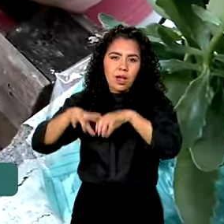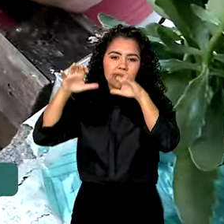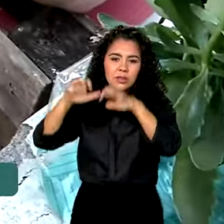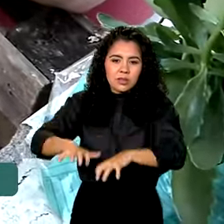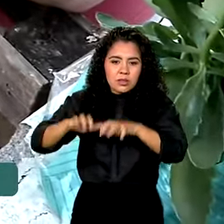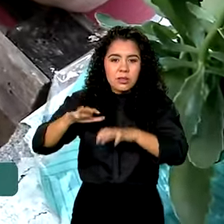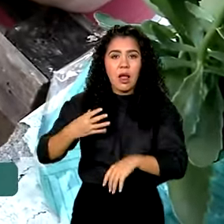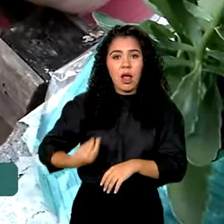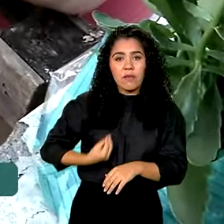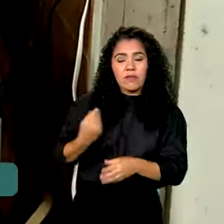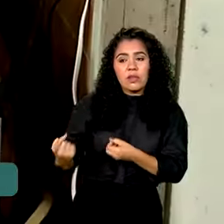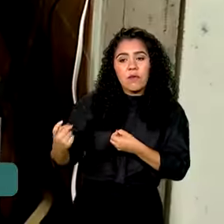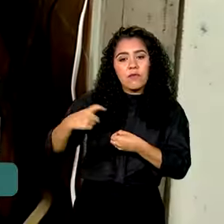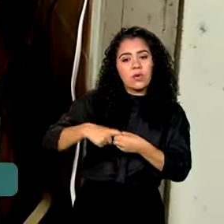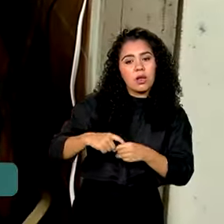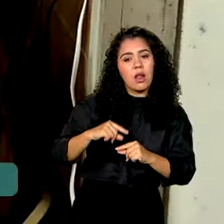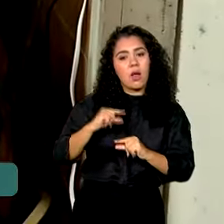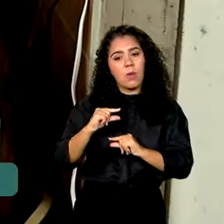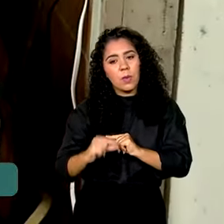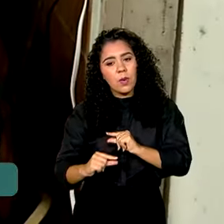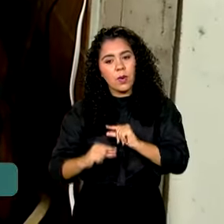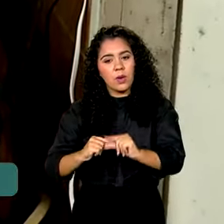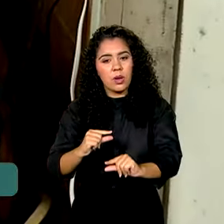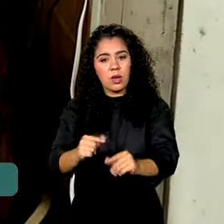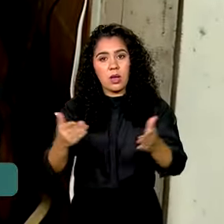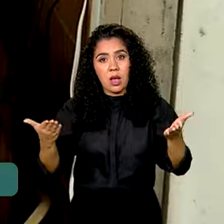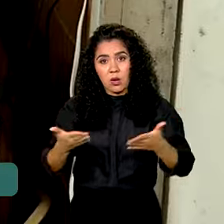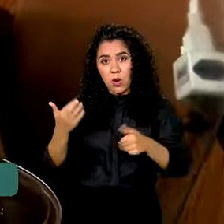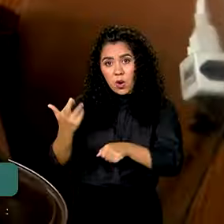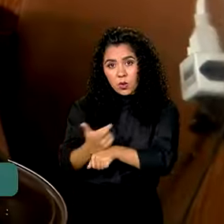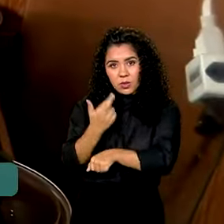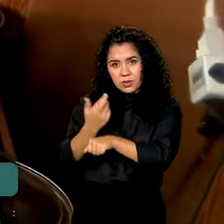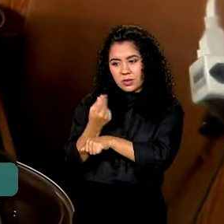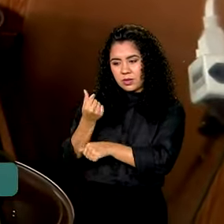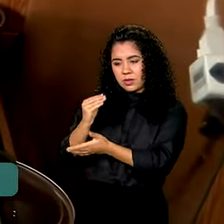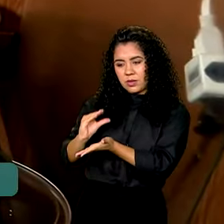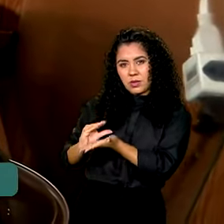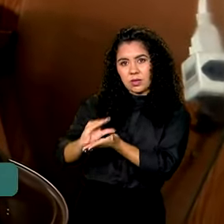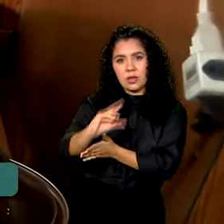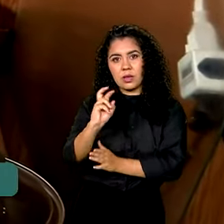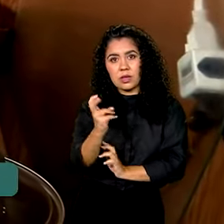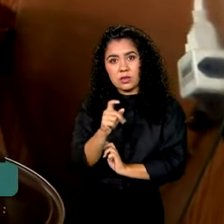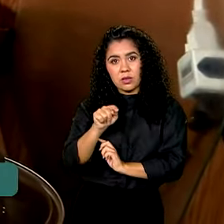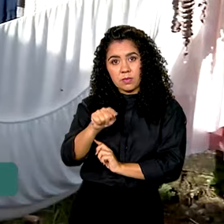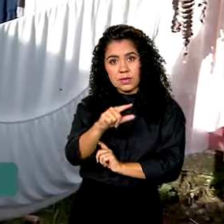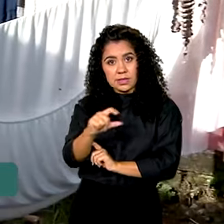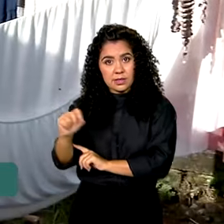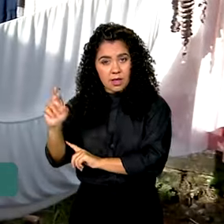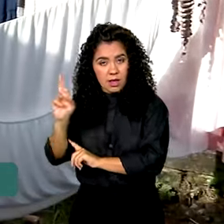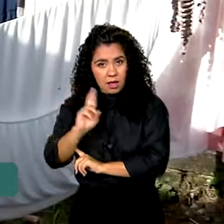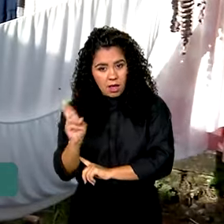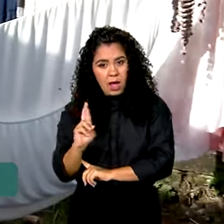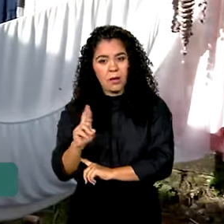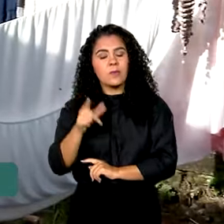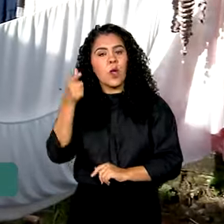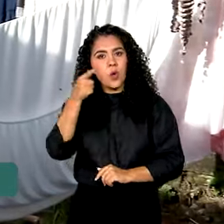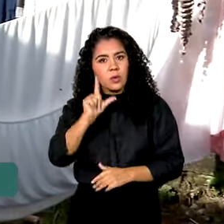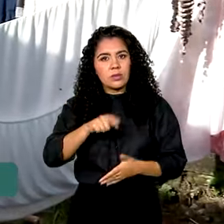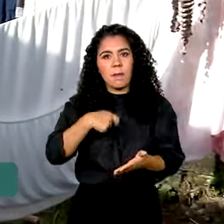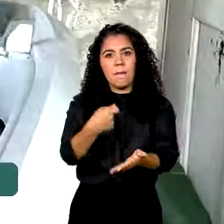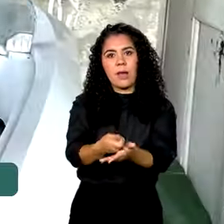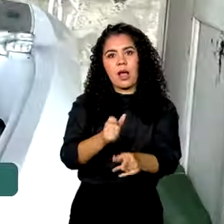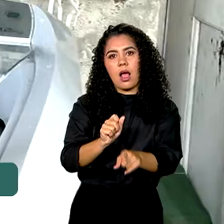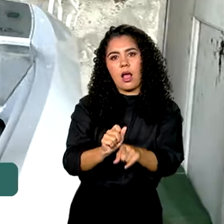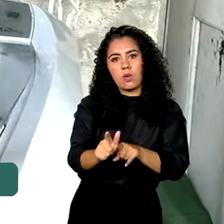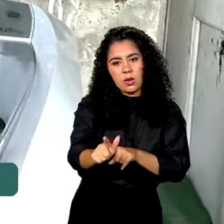se refazendo aos poucos. Com a ajuda do Auxílio Reconstrução, no valor de 5.100 reais, ela conseguiu pagar o aluguel